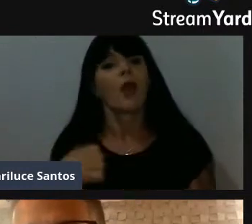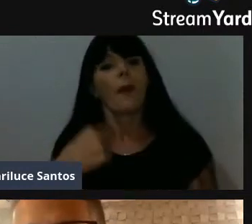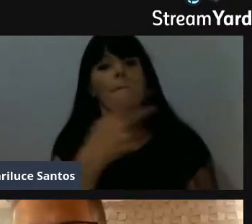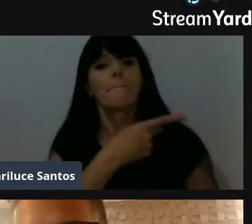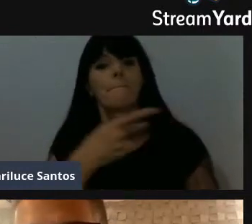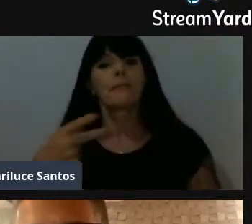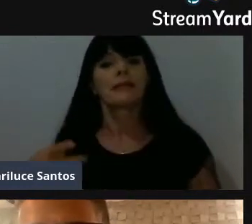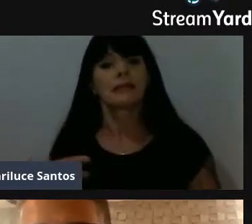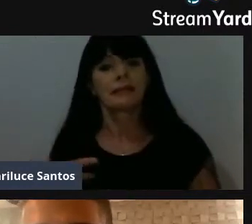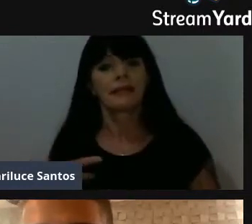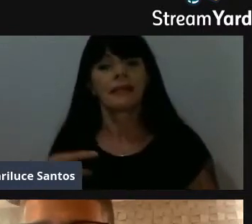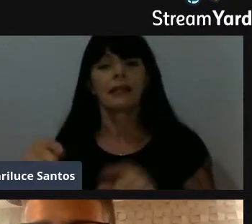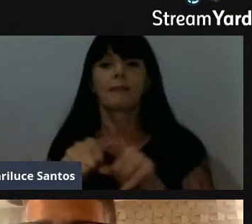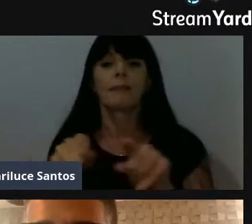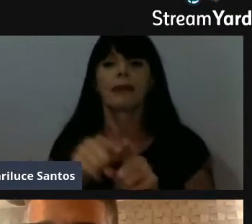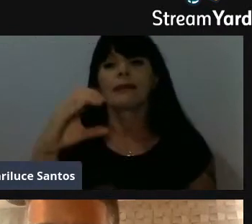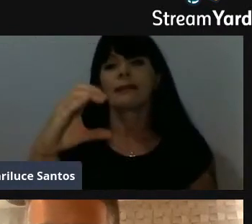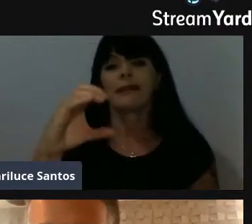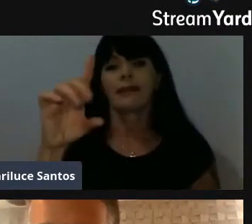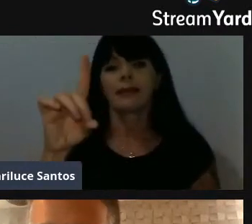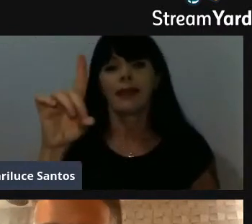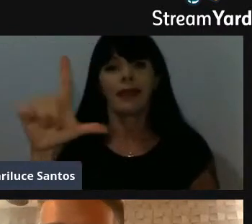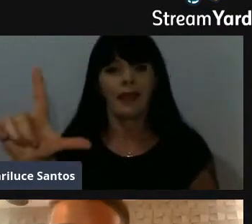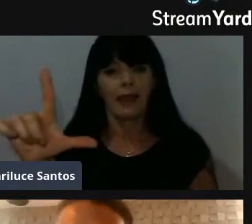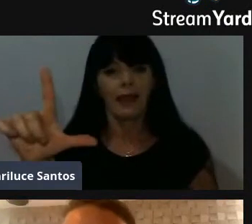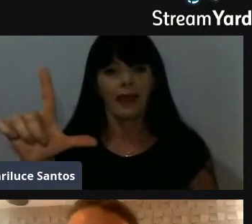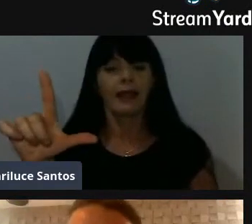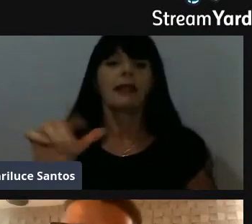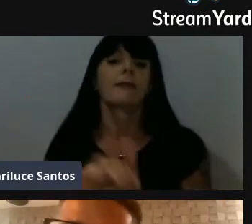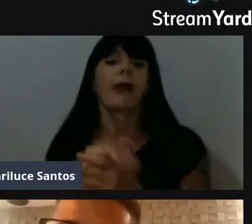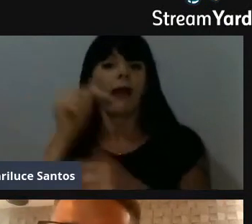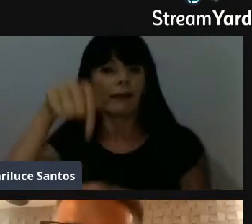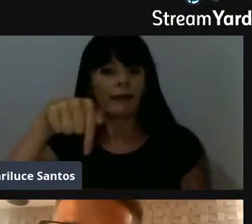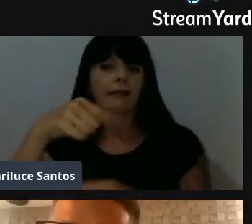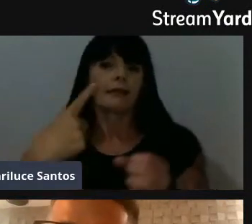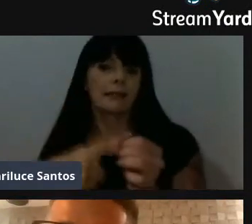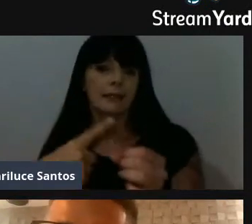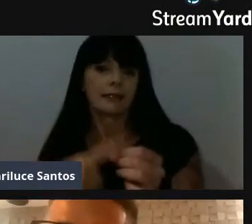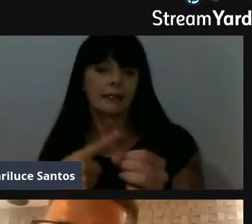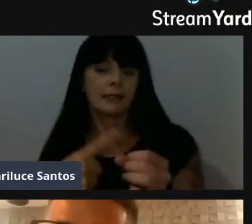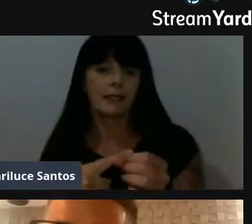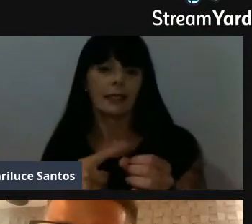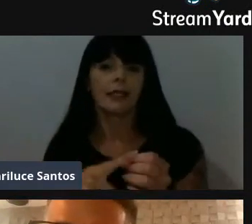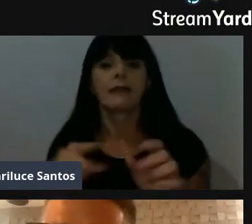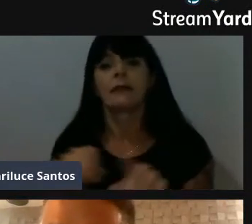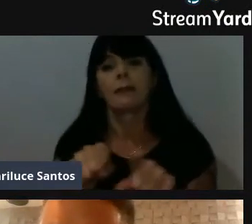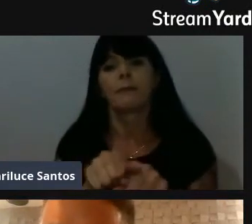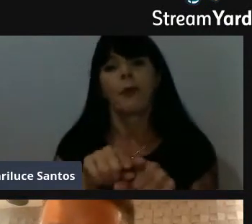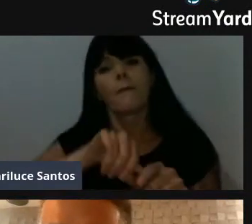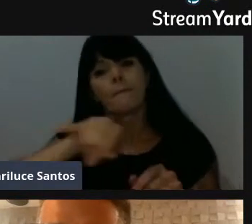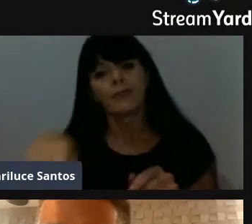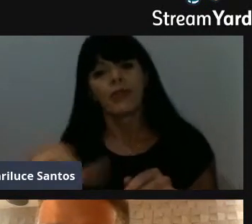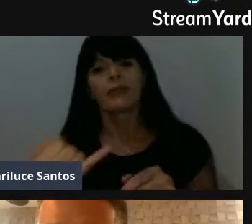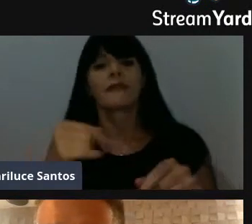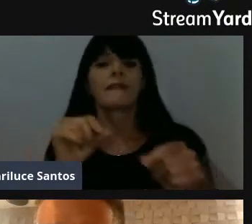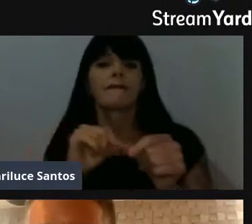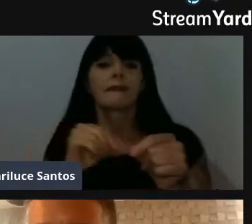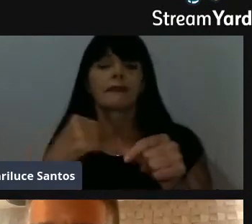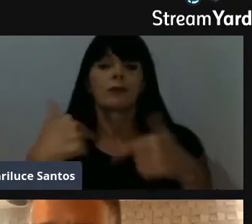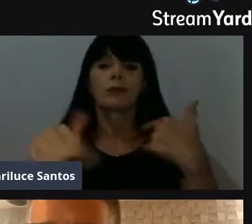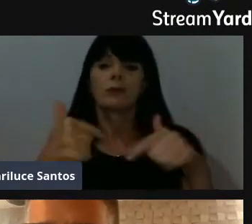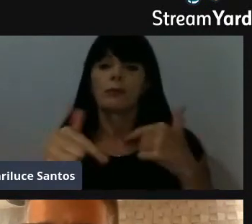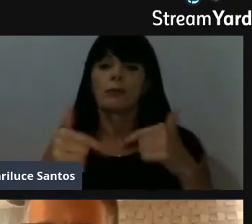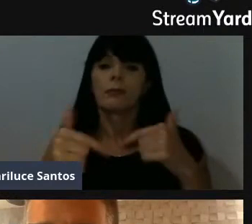sou presidente da CDL, que a Câmara de Dirigentes Logísticos da cidade, onde lá a gente tem a oportunidade de fazer um trabalho muito bacana também,